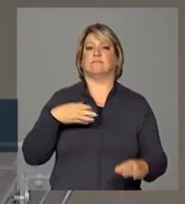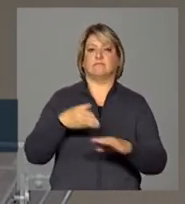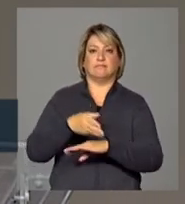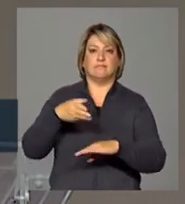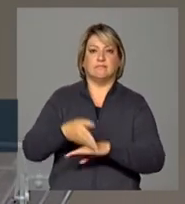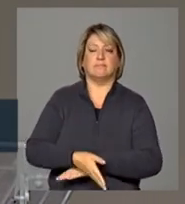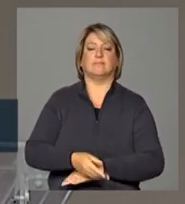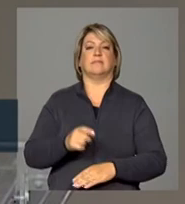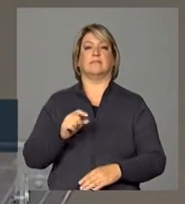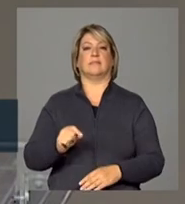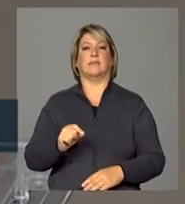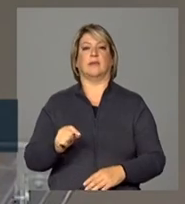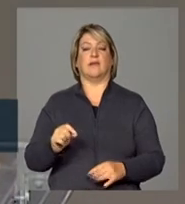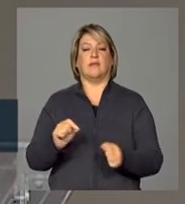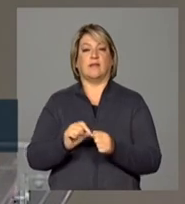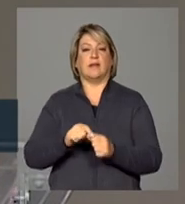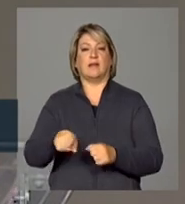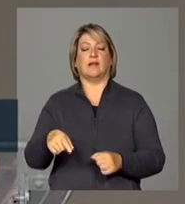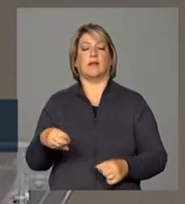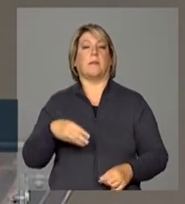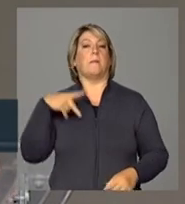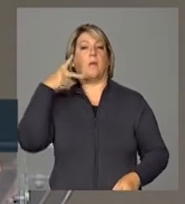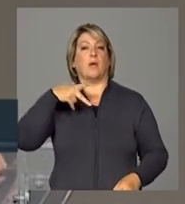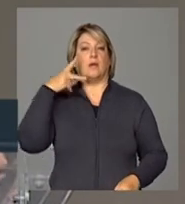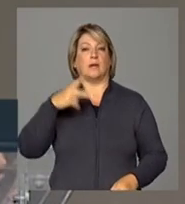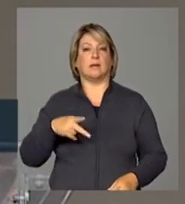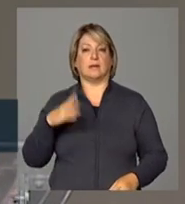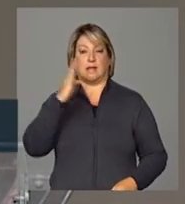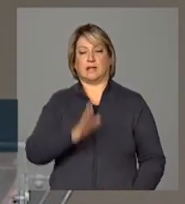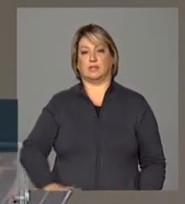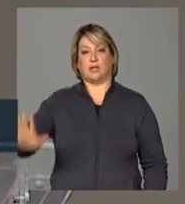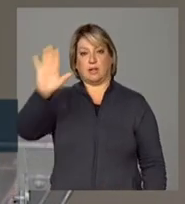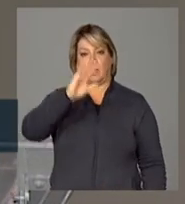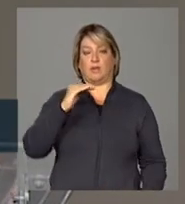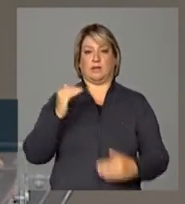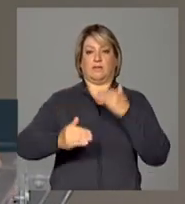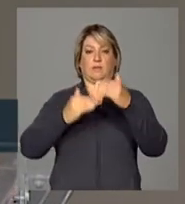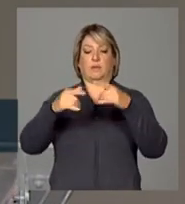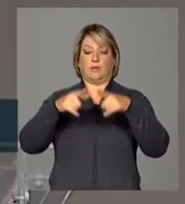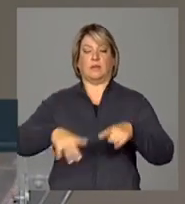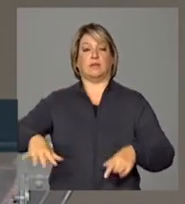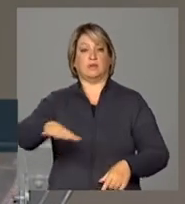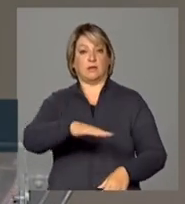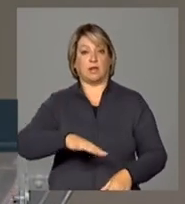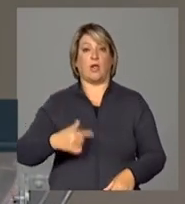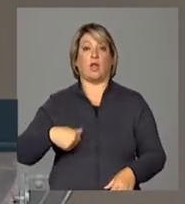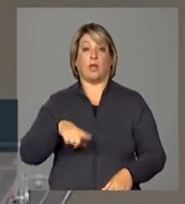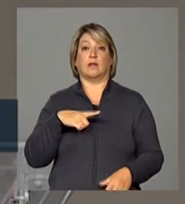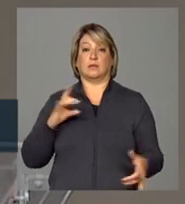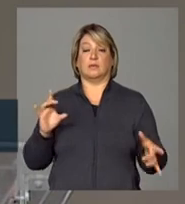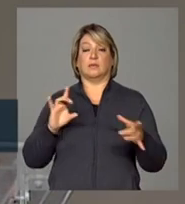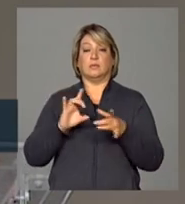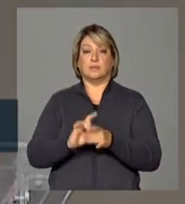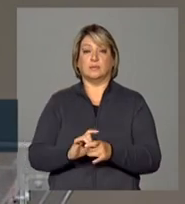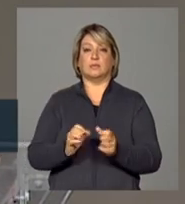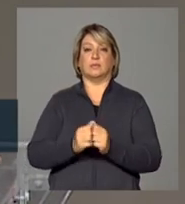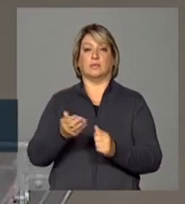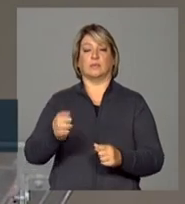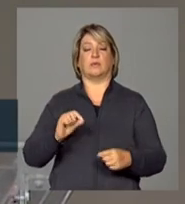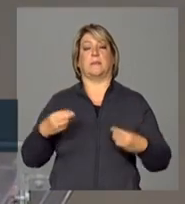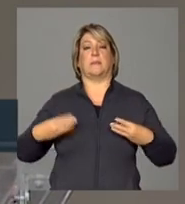formulação da política nacional de desenvolvimento regional e temos sido aliados do Ministério da